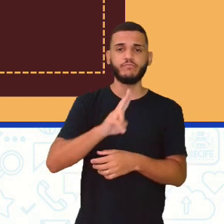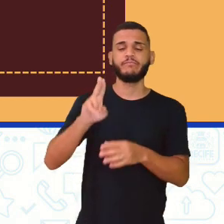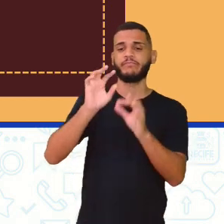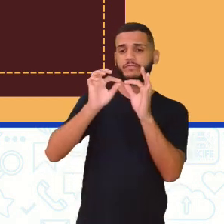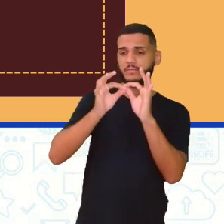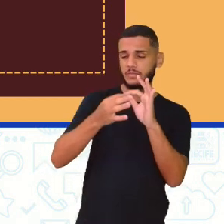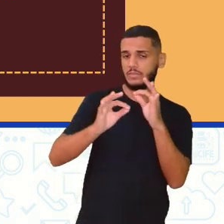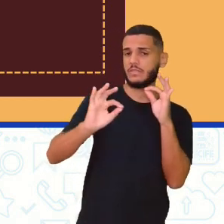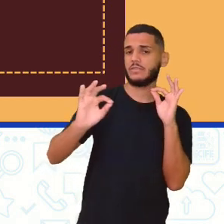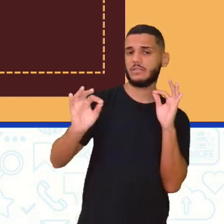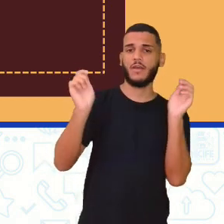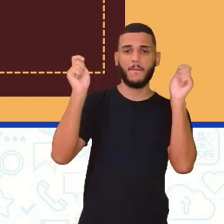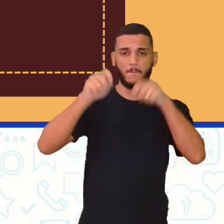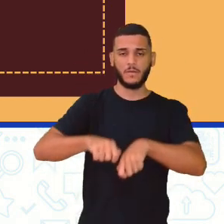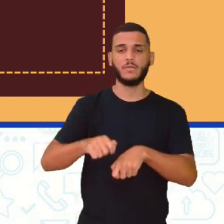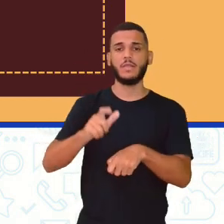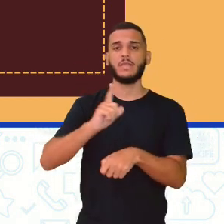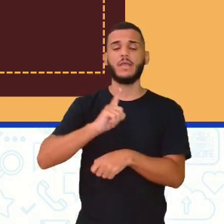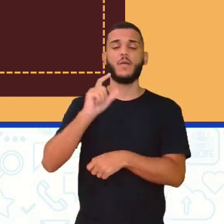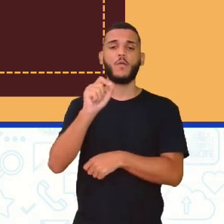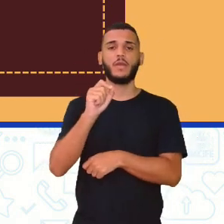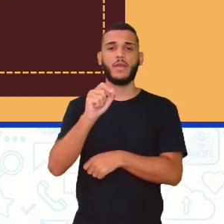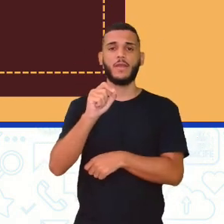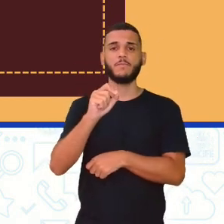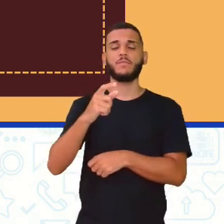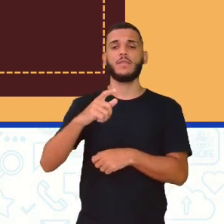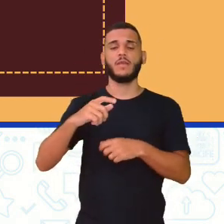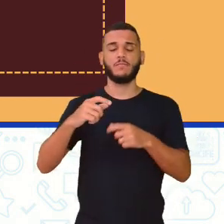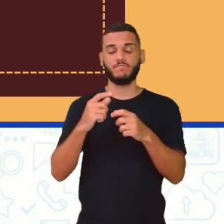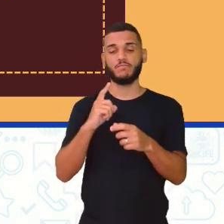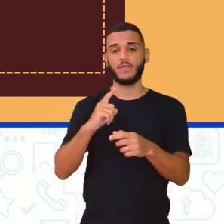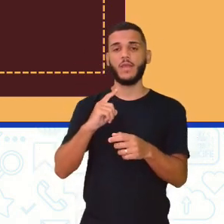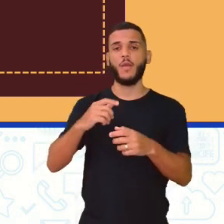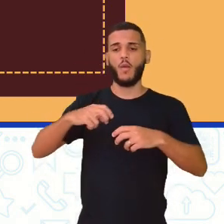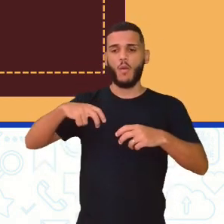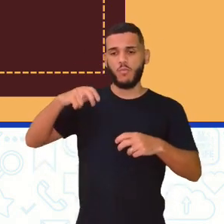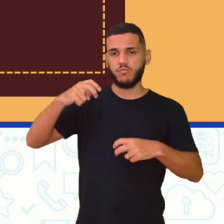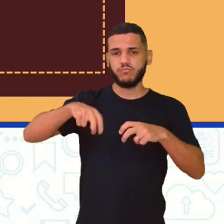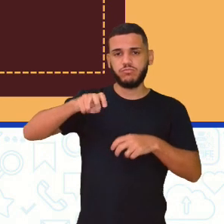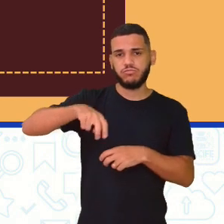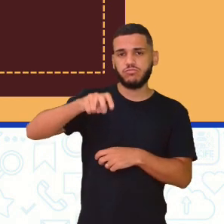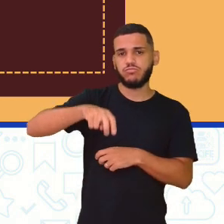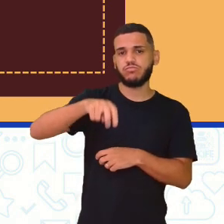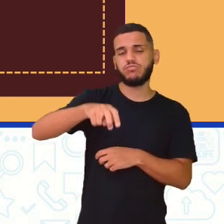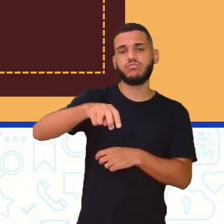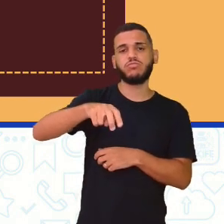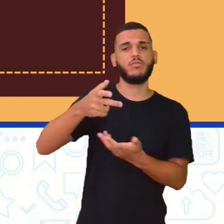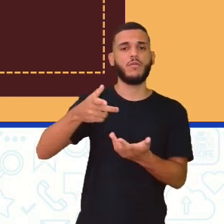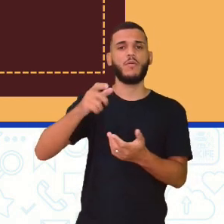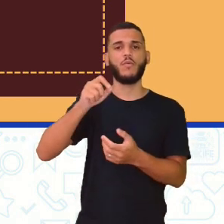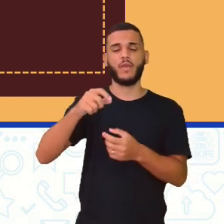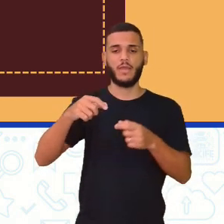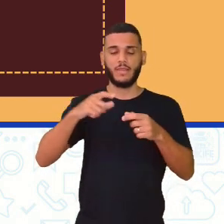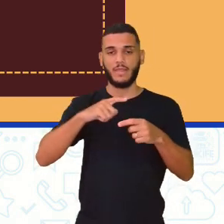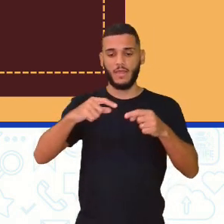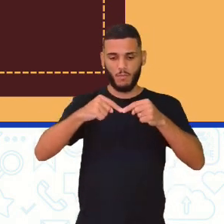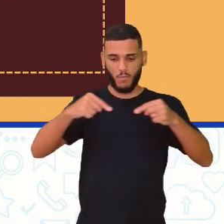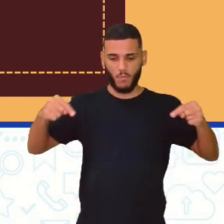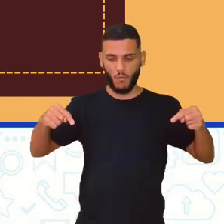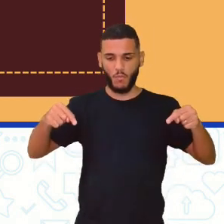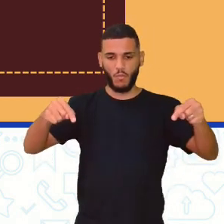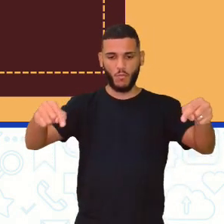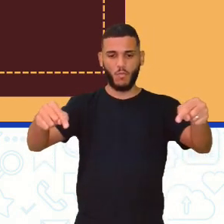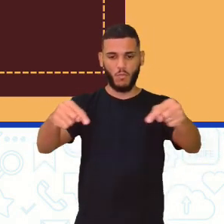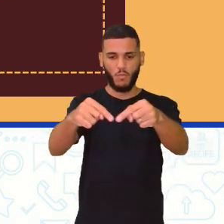distância possível, eles tentam percorrer aí o maior número de vezes as bases, né? Essas